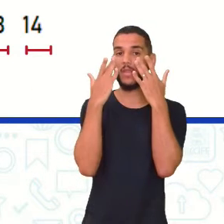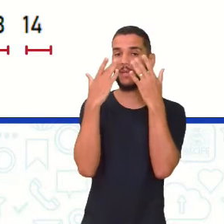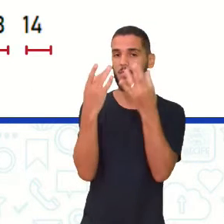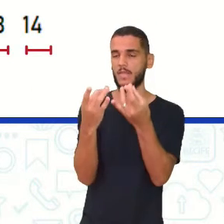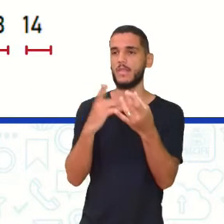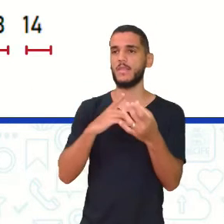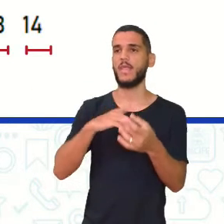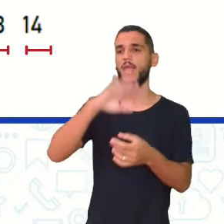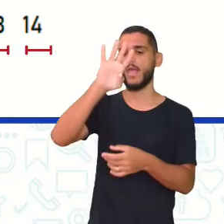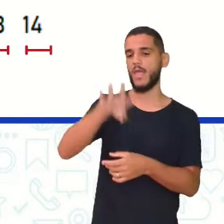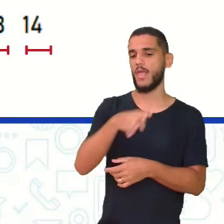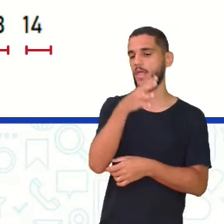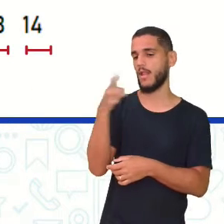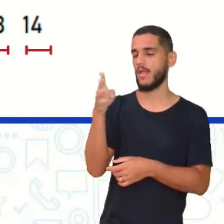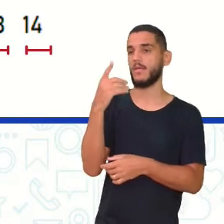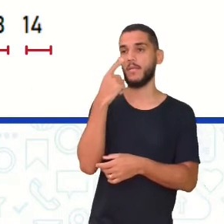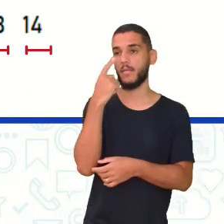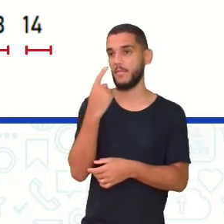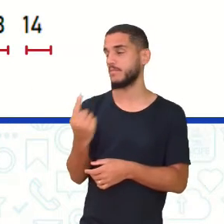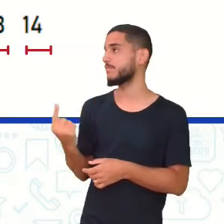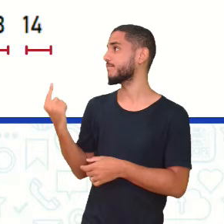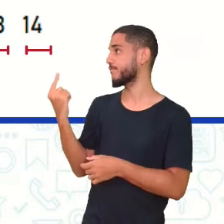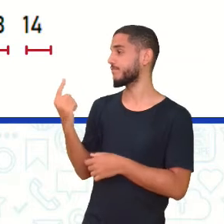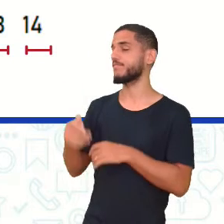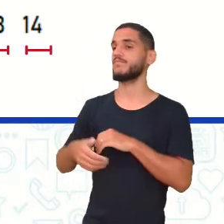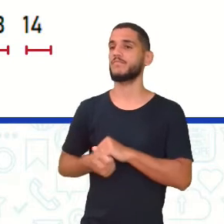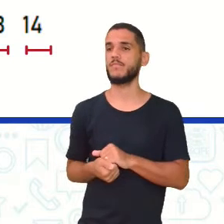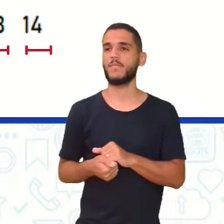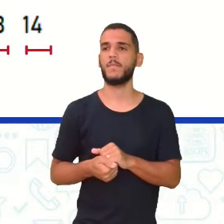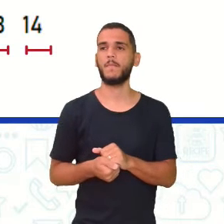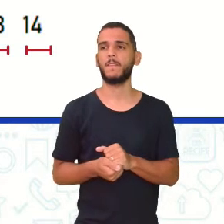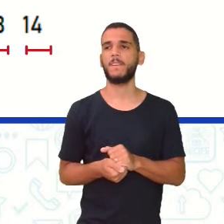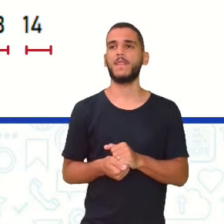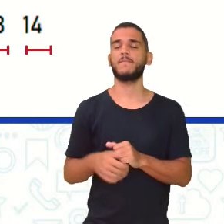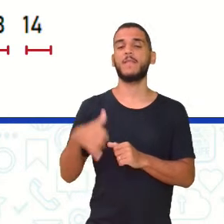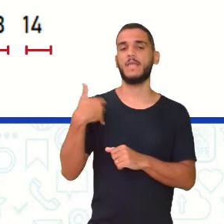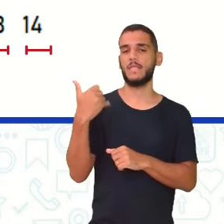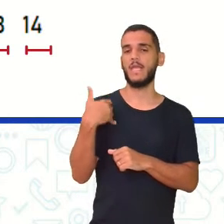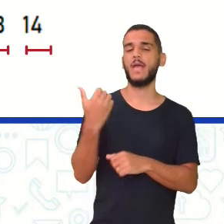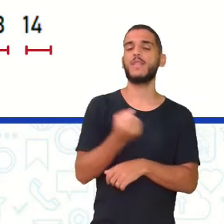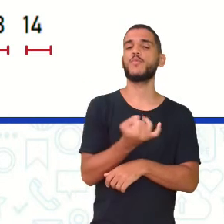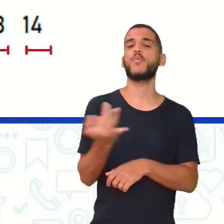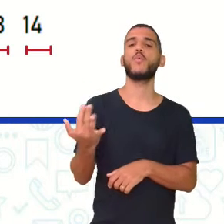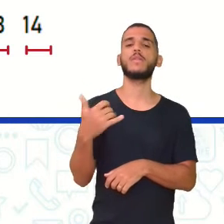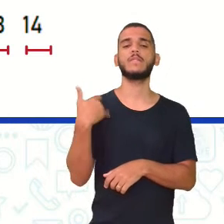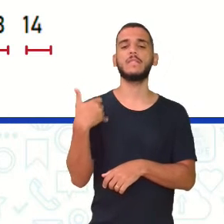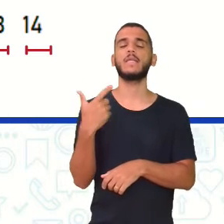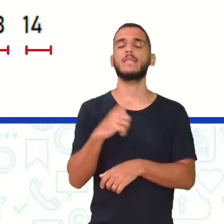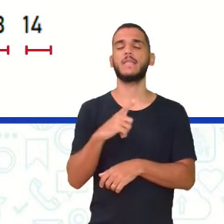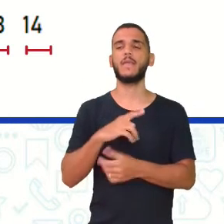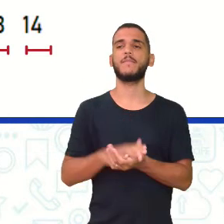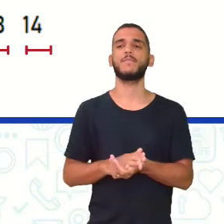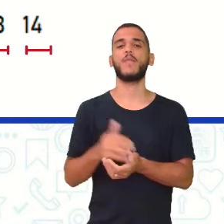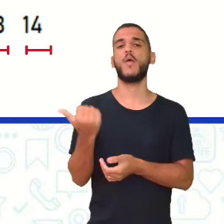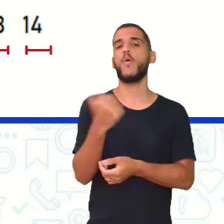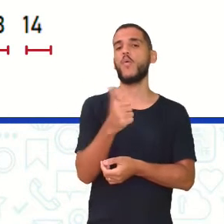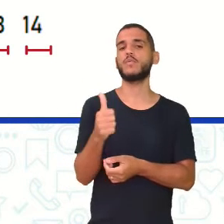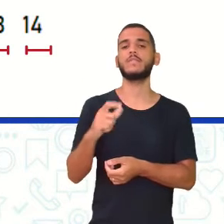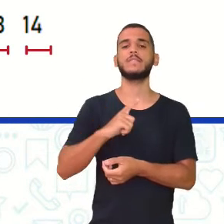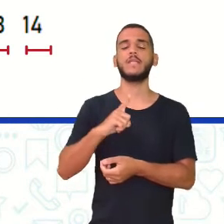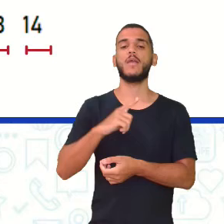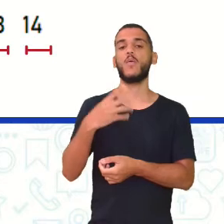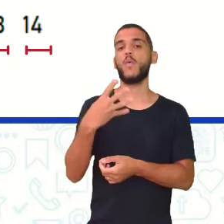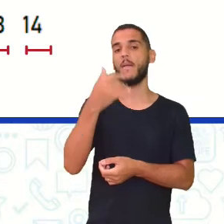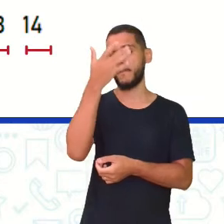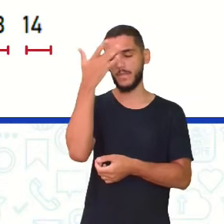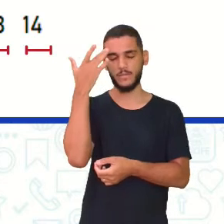tabela ao lado Dizendo a idade E quantas Quantidade de idade Que tem Ó 11 anos Tem 4 pessoas